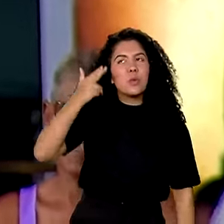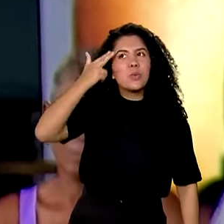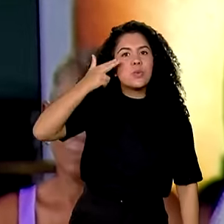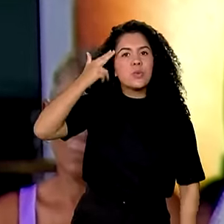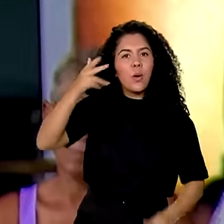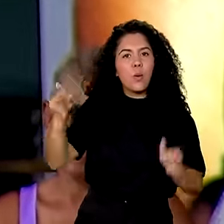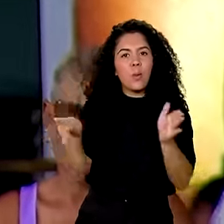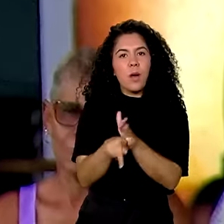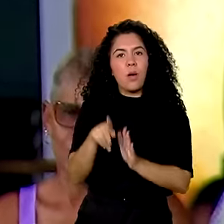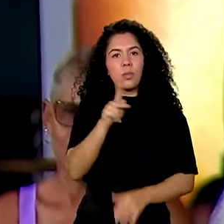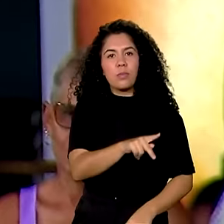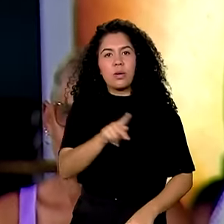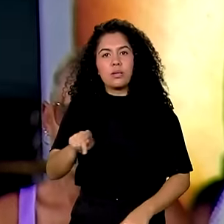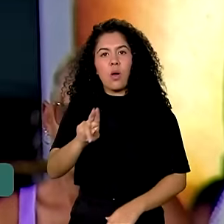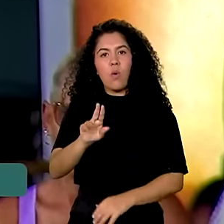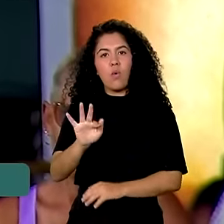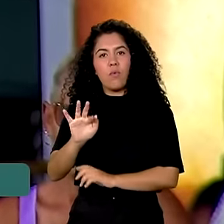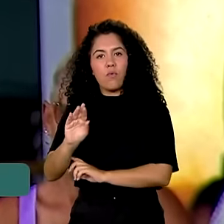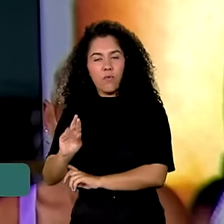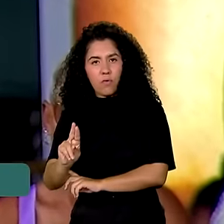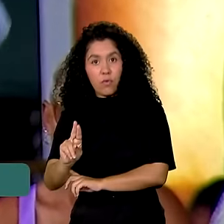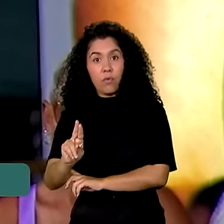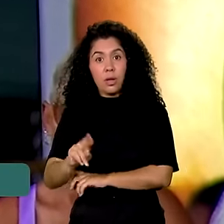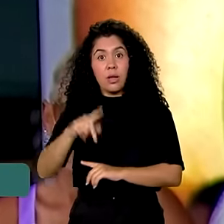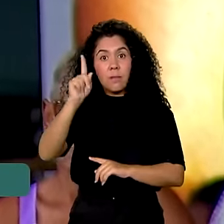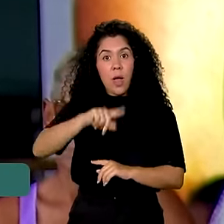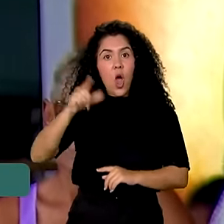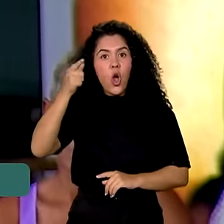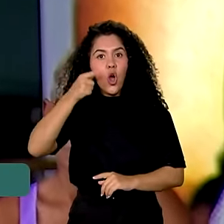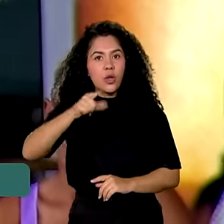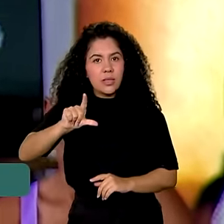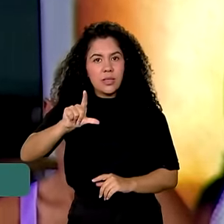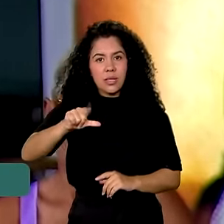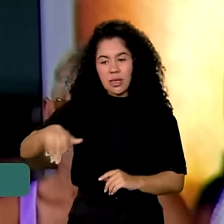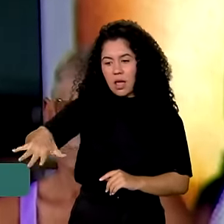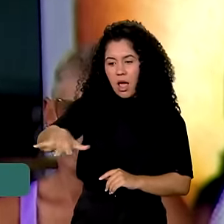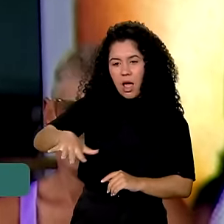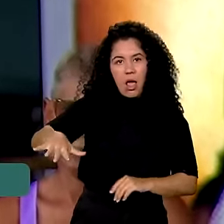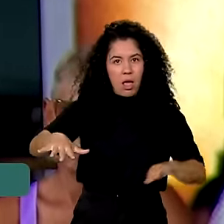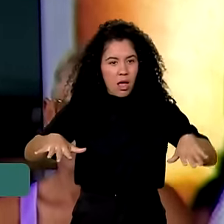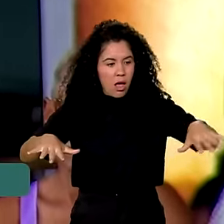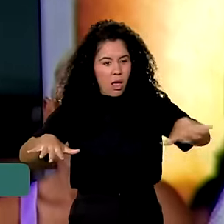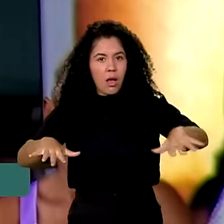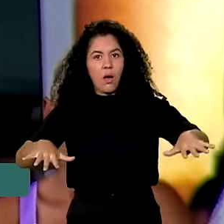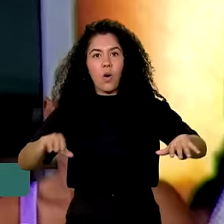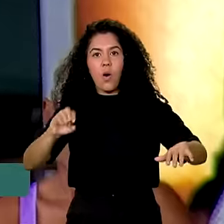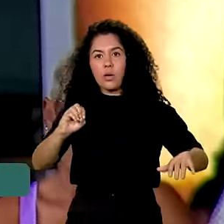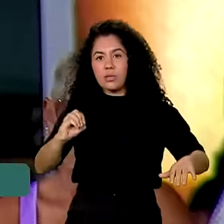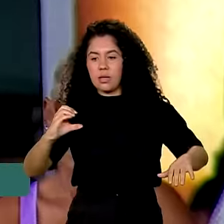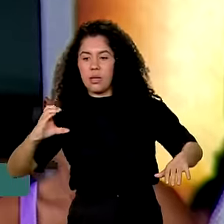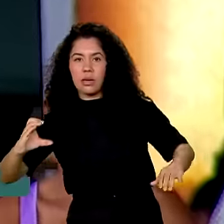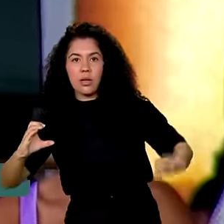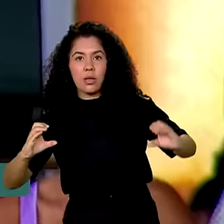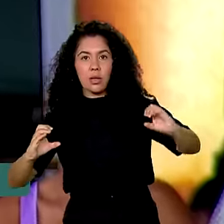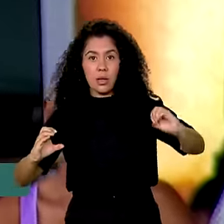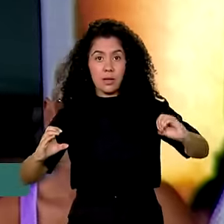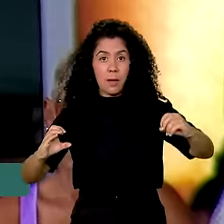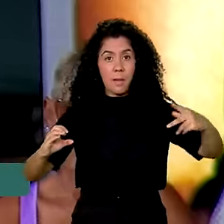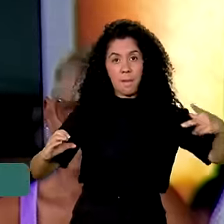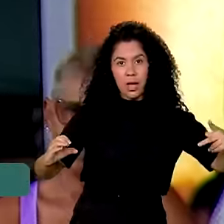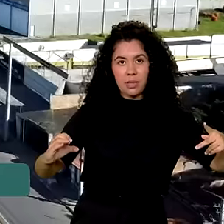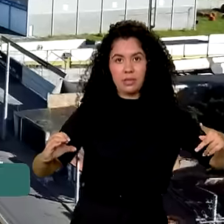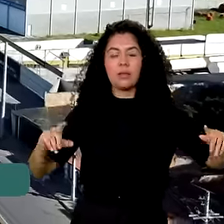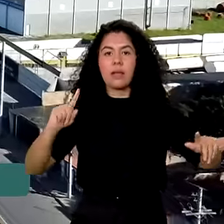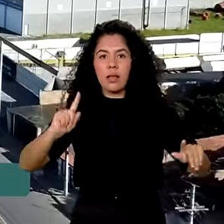Vasco Neto, de ligar o Oceano Atlântico ao Oceano Pacífico, que é a Ferrovia Leste